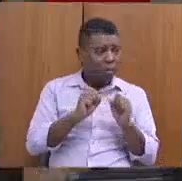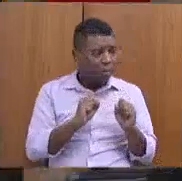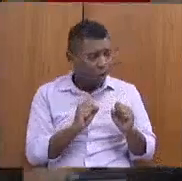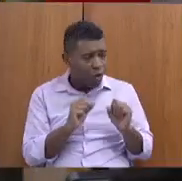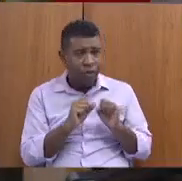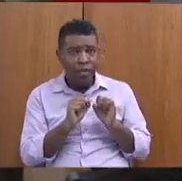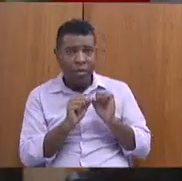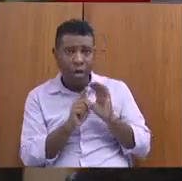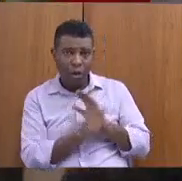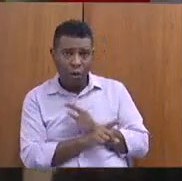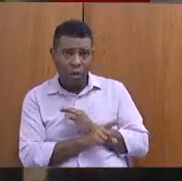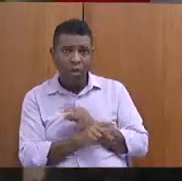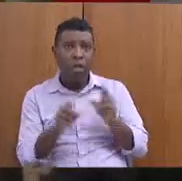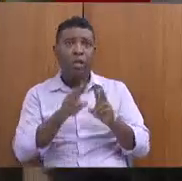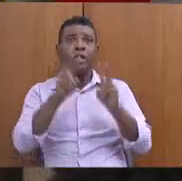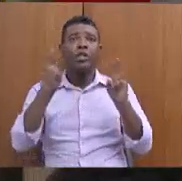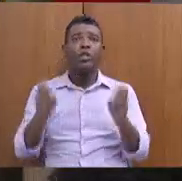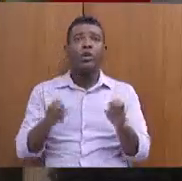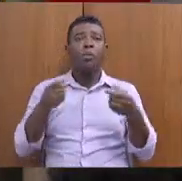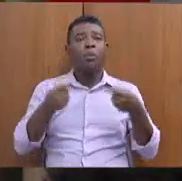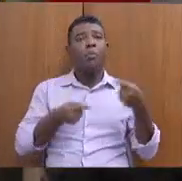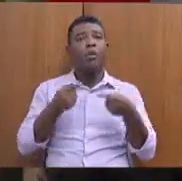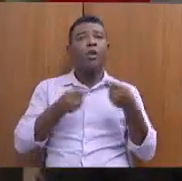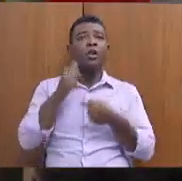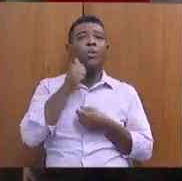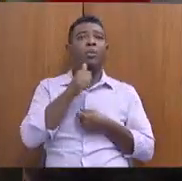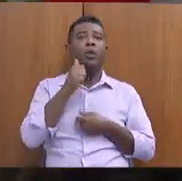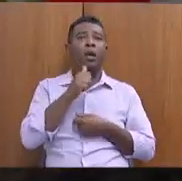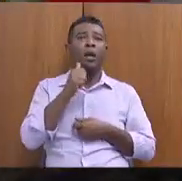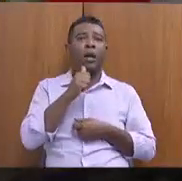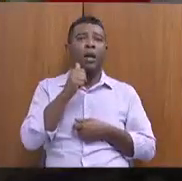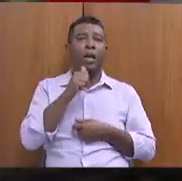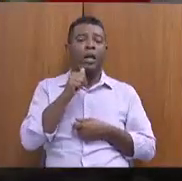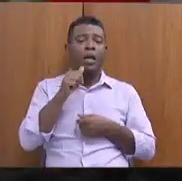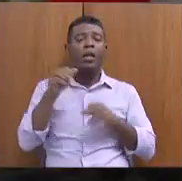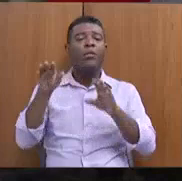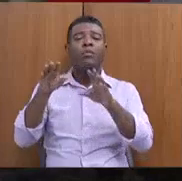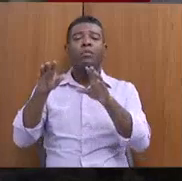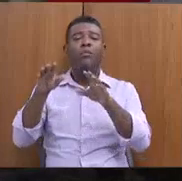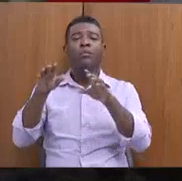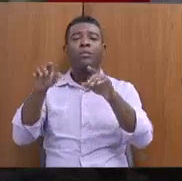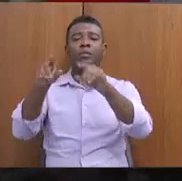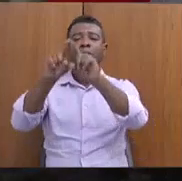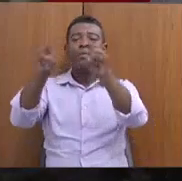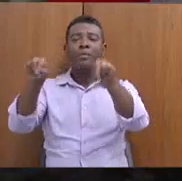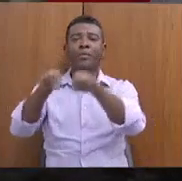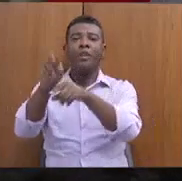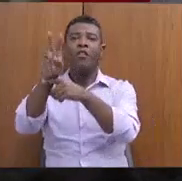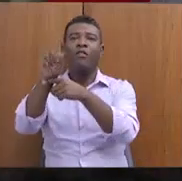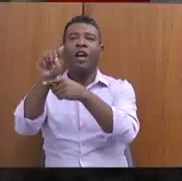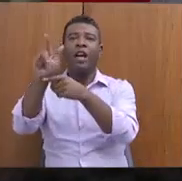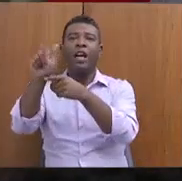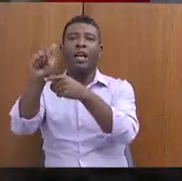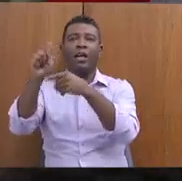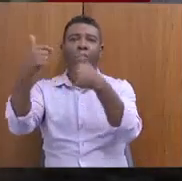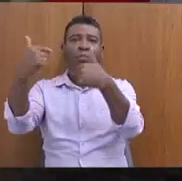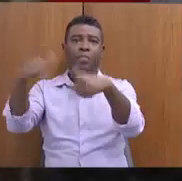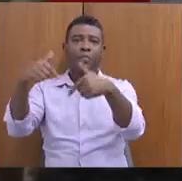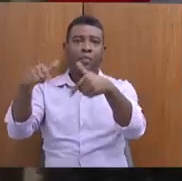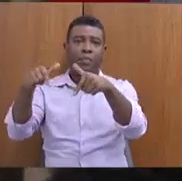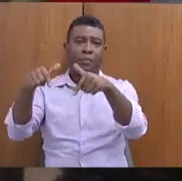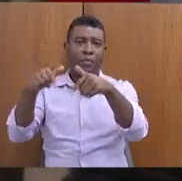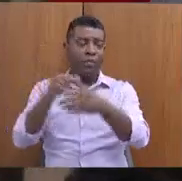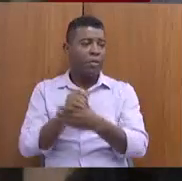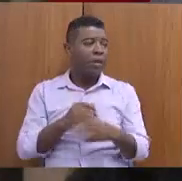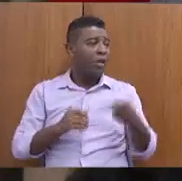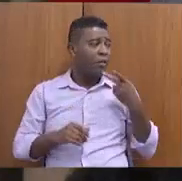Sobre a política para as mulheres, o banco de emprego. Eu só queria chamar a atenção, porque o que consta são 47